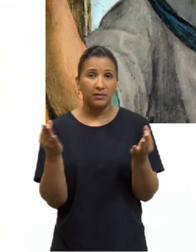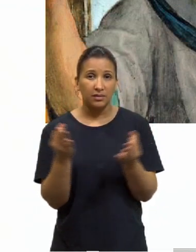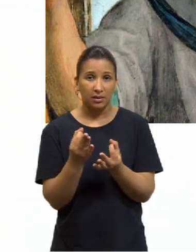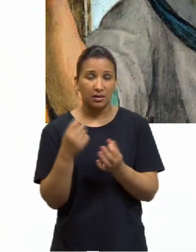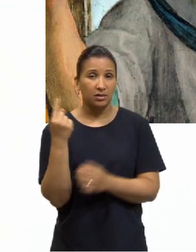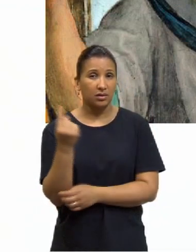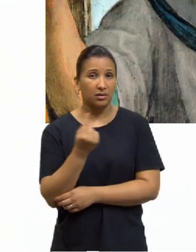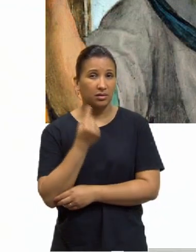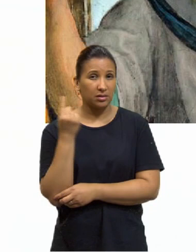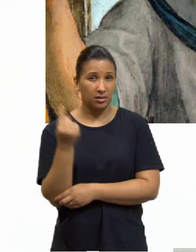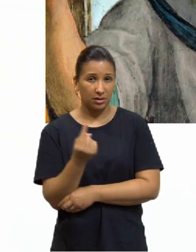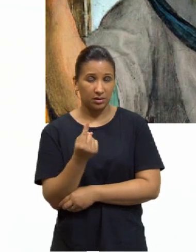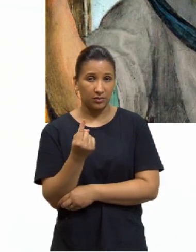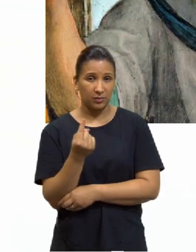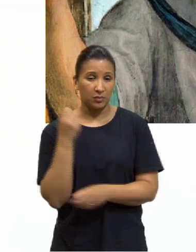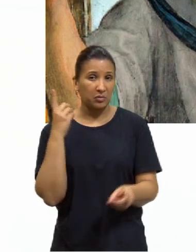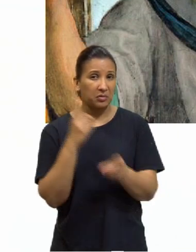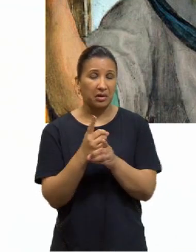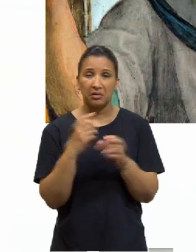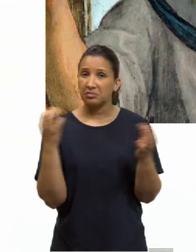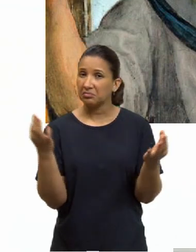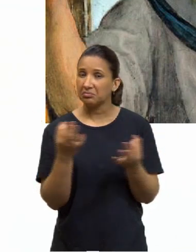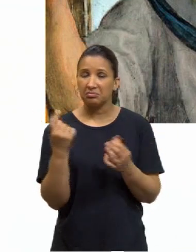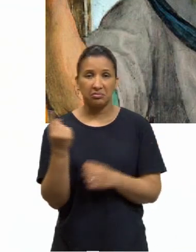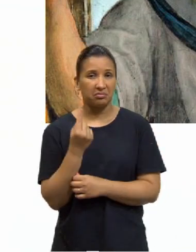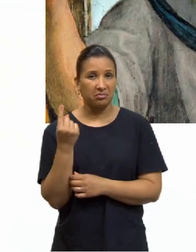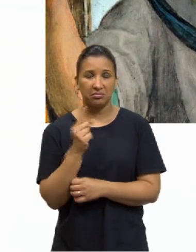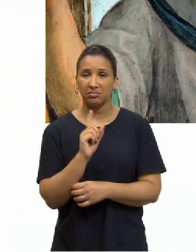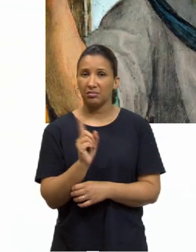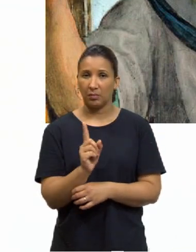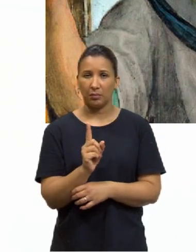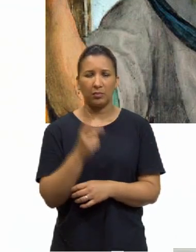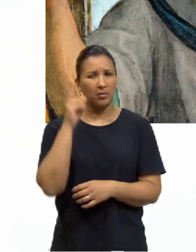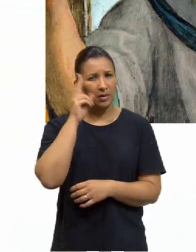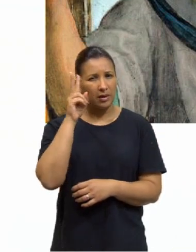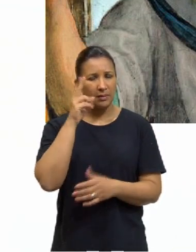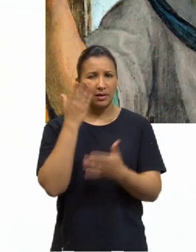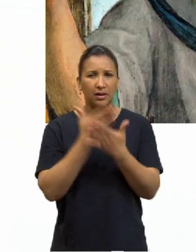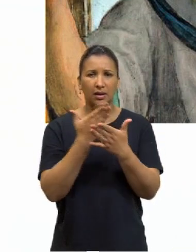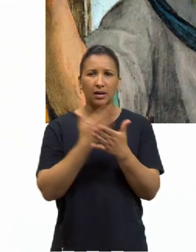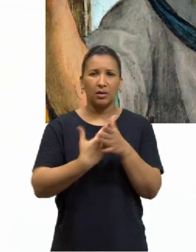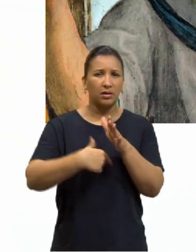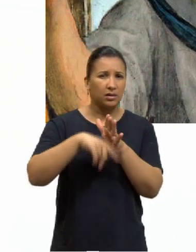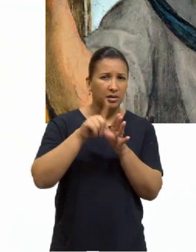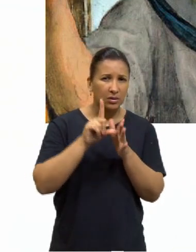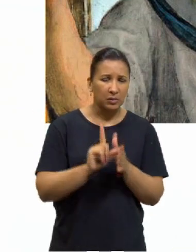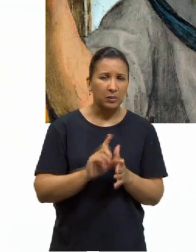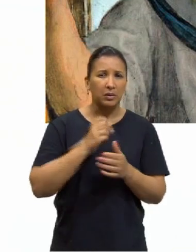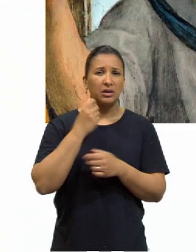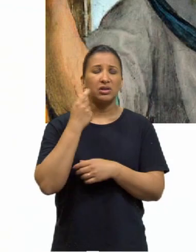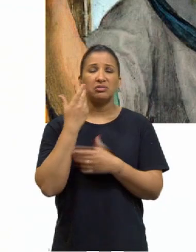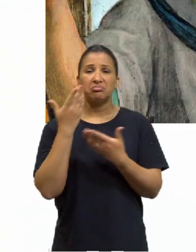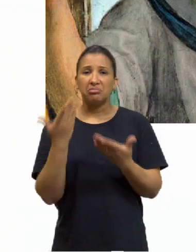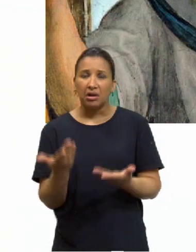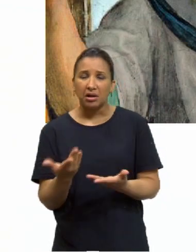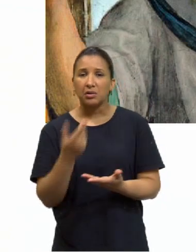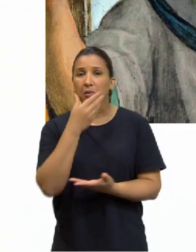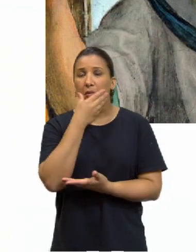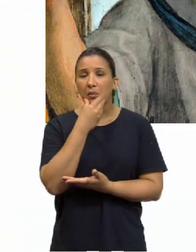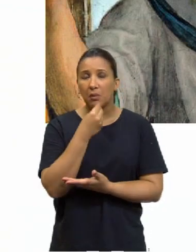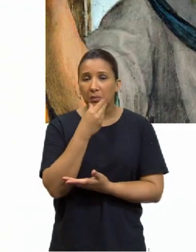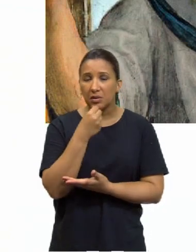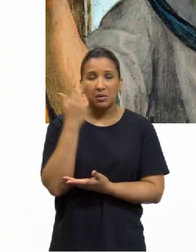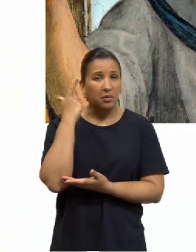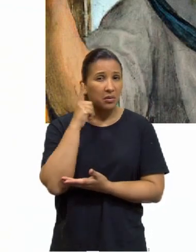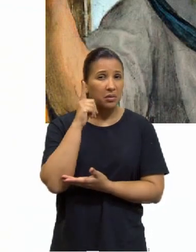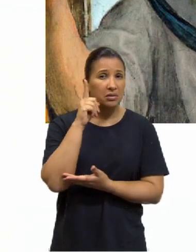sozinho. Está aí o que ele precisa. Estão lembrados das aulas passadas? Já que ele não consegue andar sozinho, ele precisa do quê?